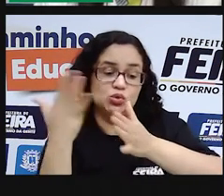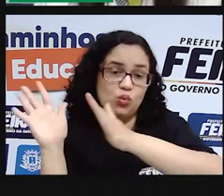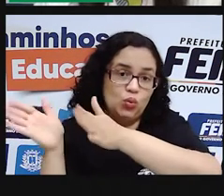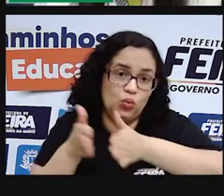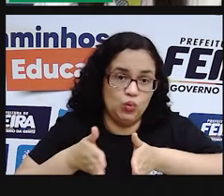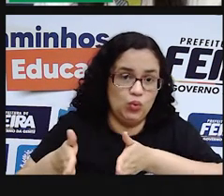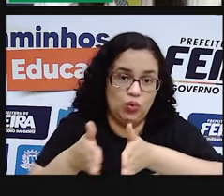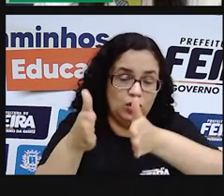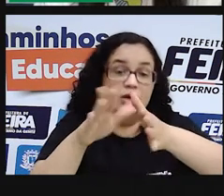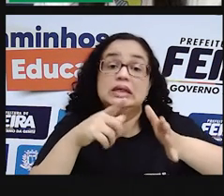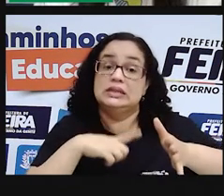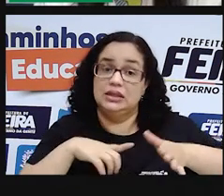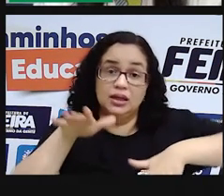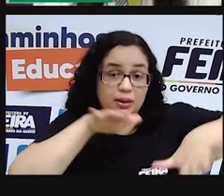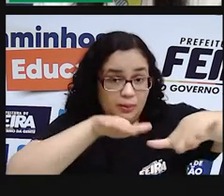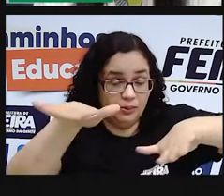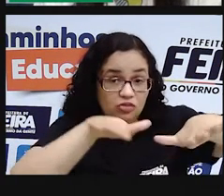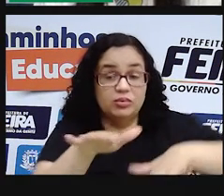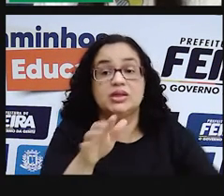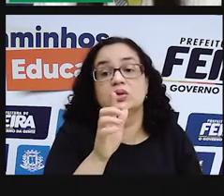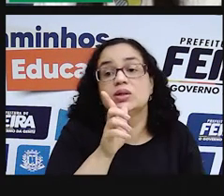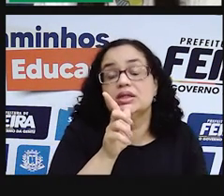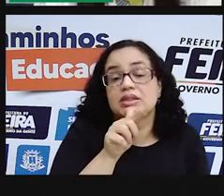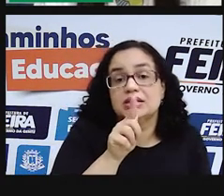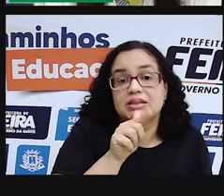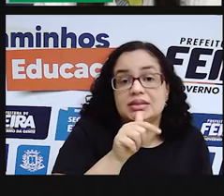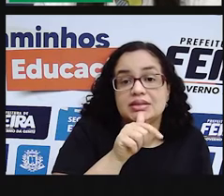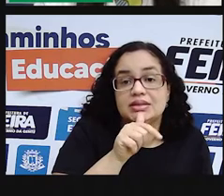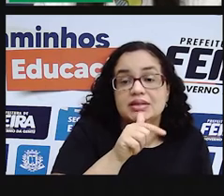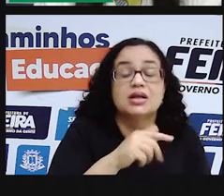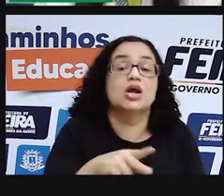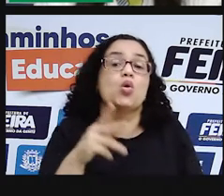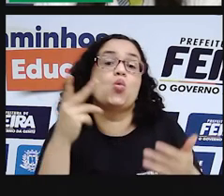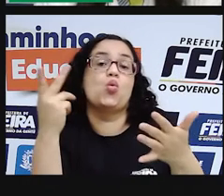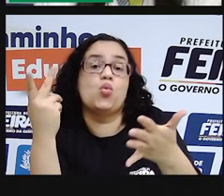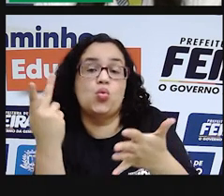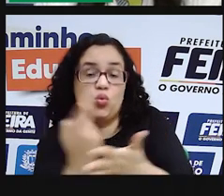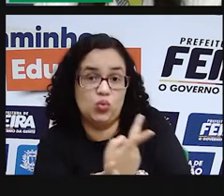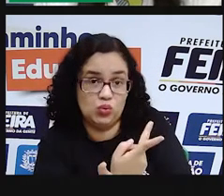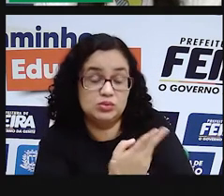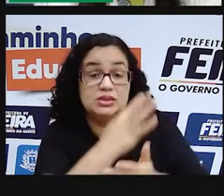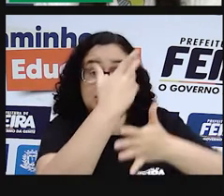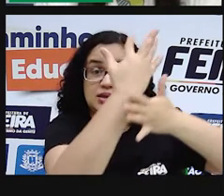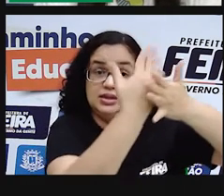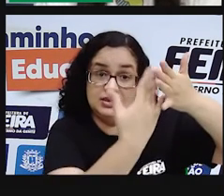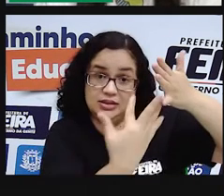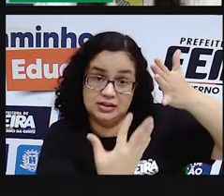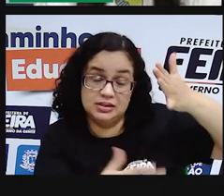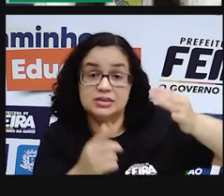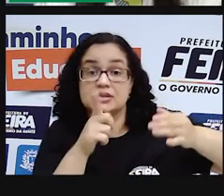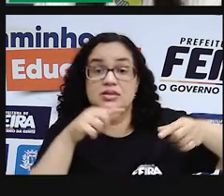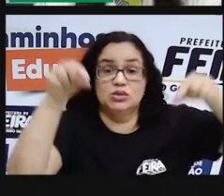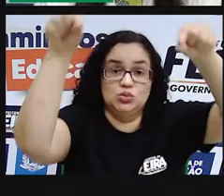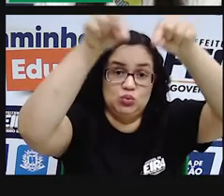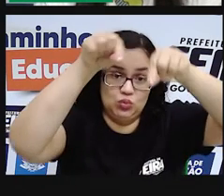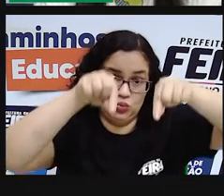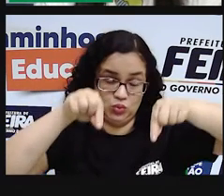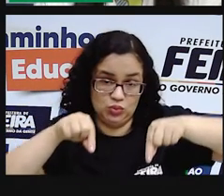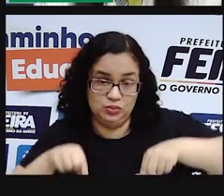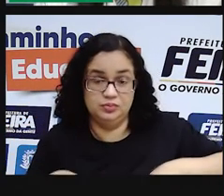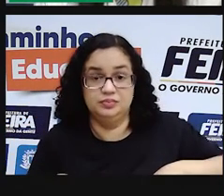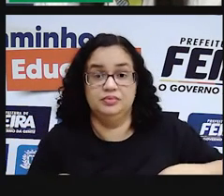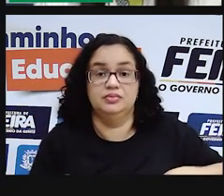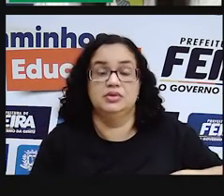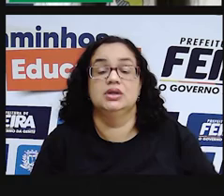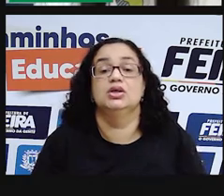mas há movimento da água sim. E esse movimento, ele acontece, essa correnteza da lagoa acontece por conta